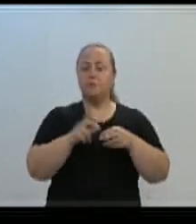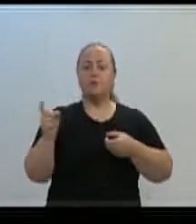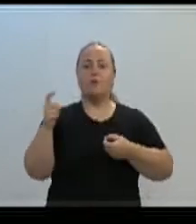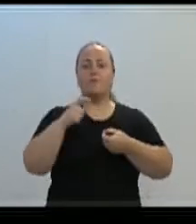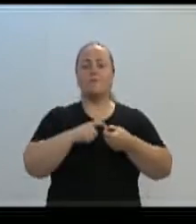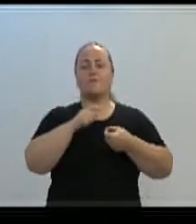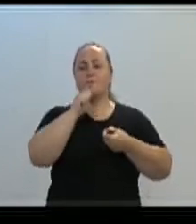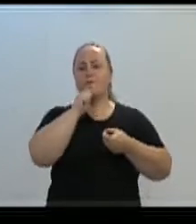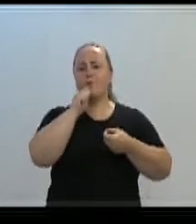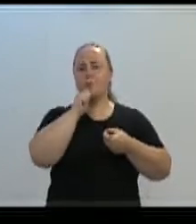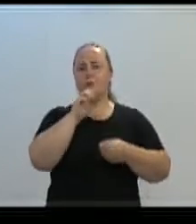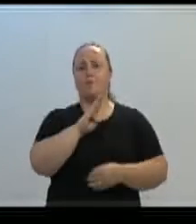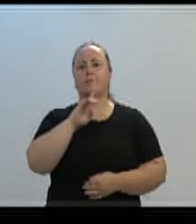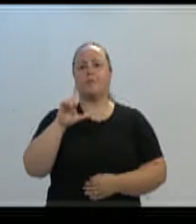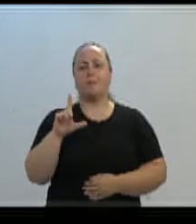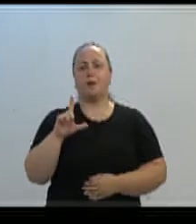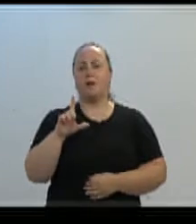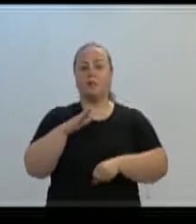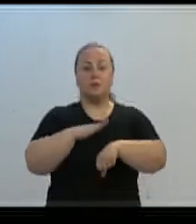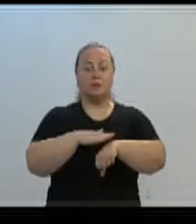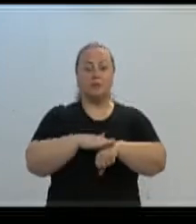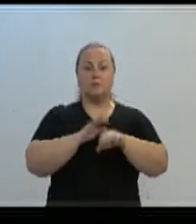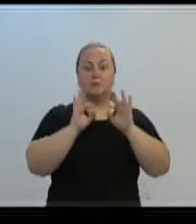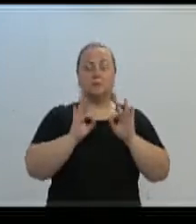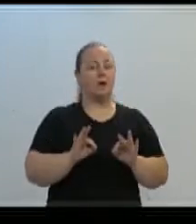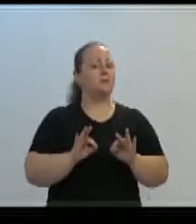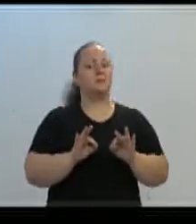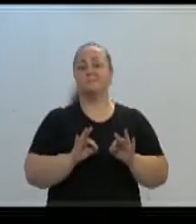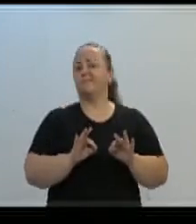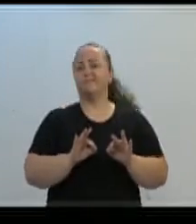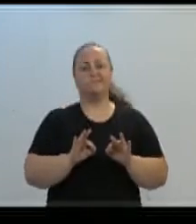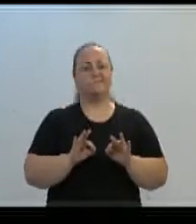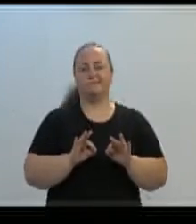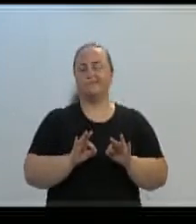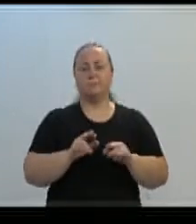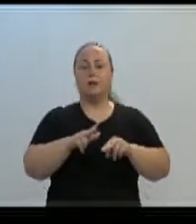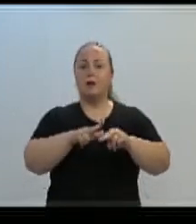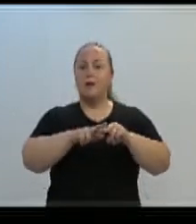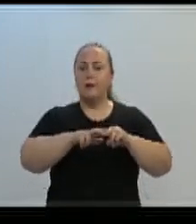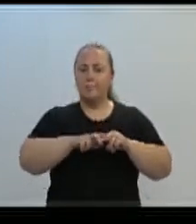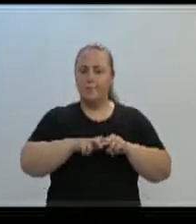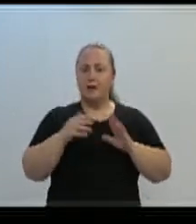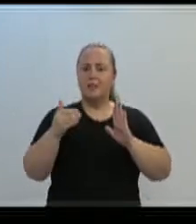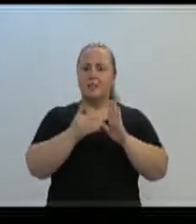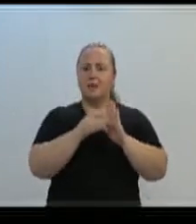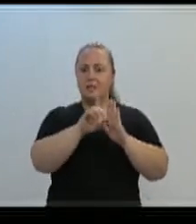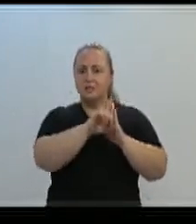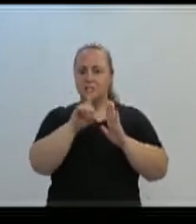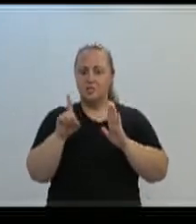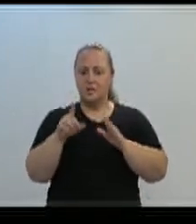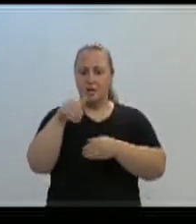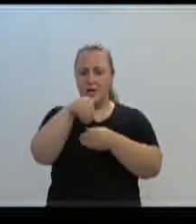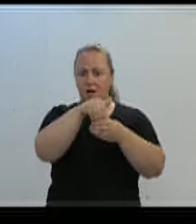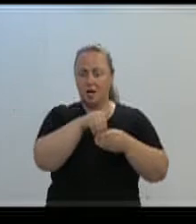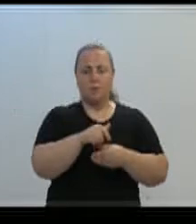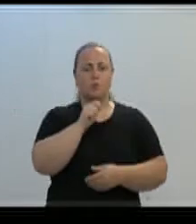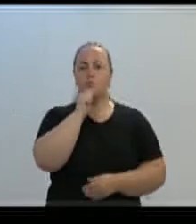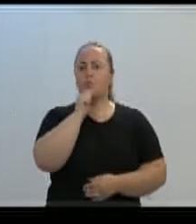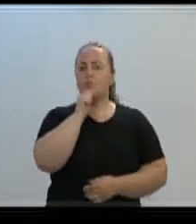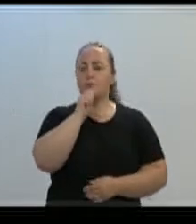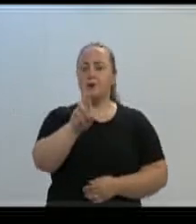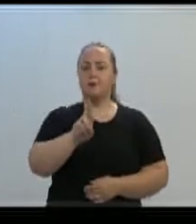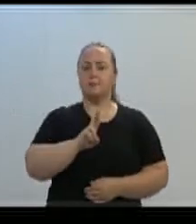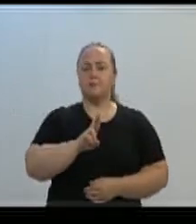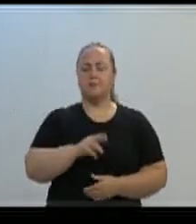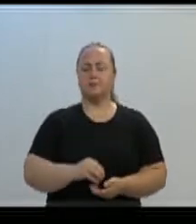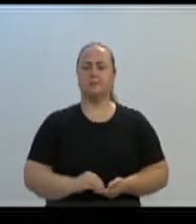para Blumenau a tempo de serem computados no sistema até o dia da eleição. Dessa forma, os